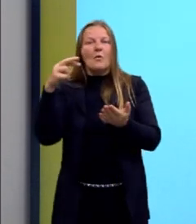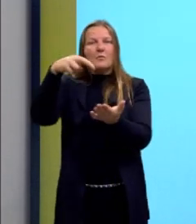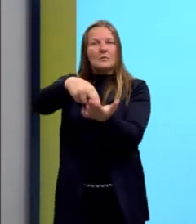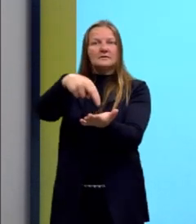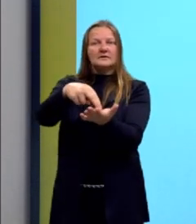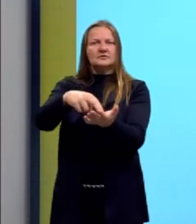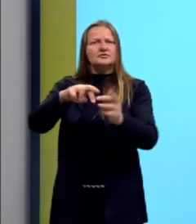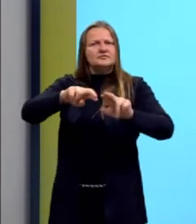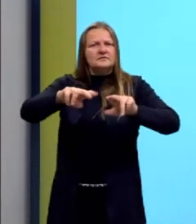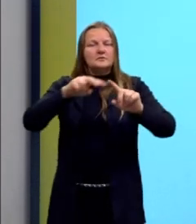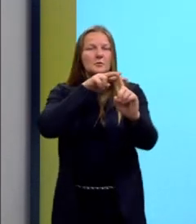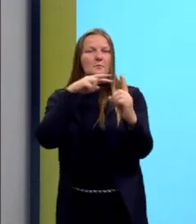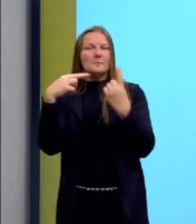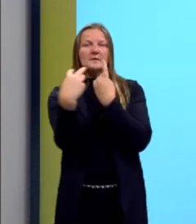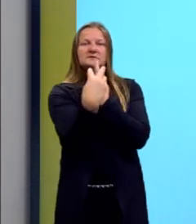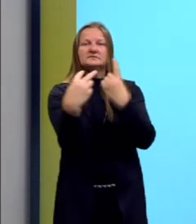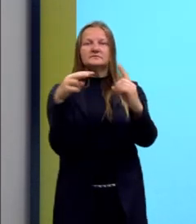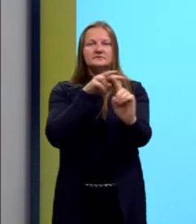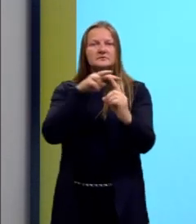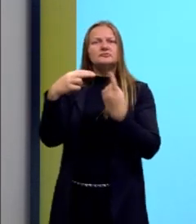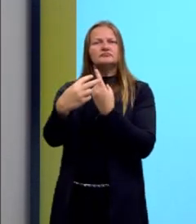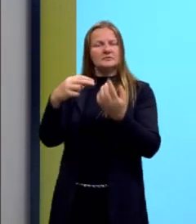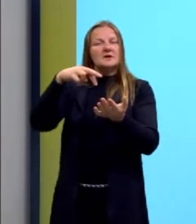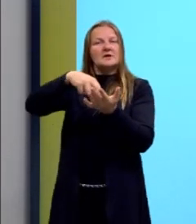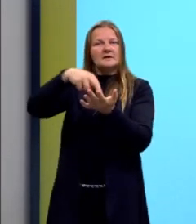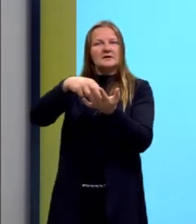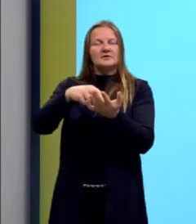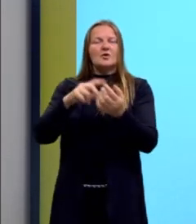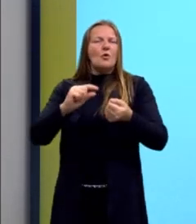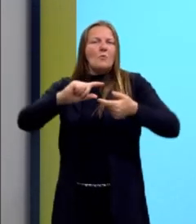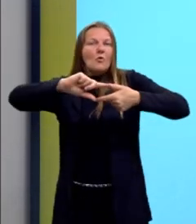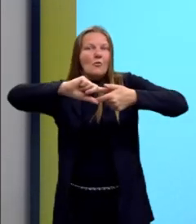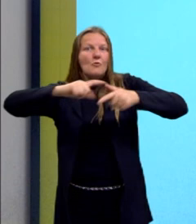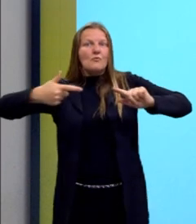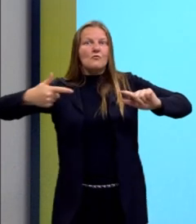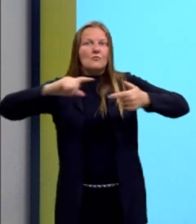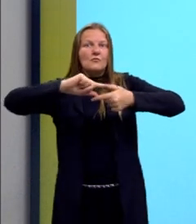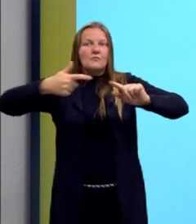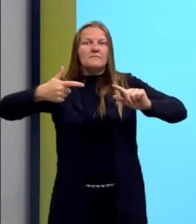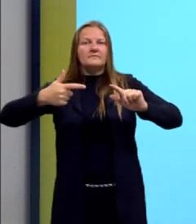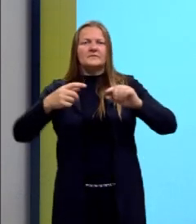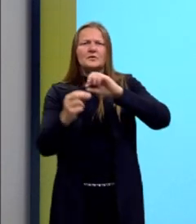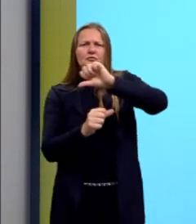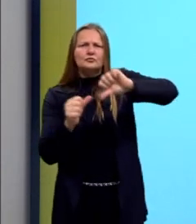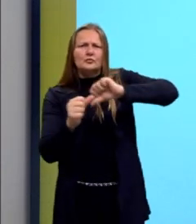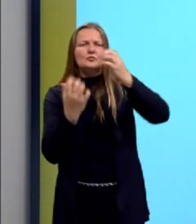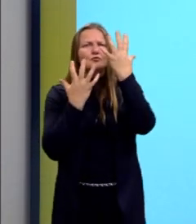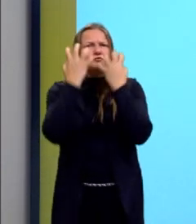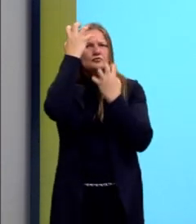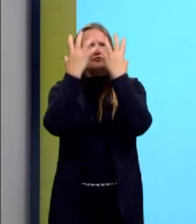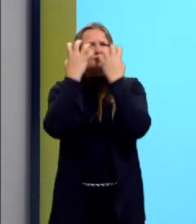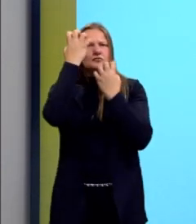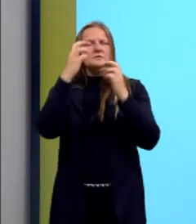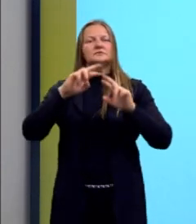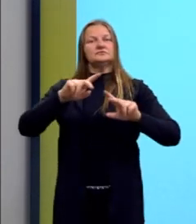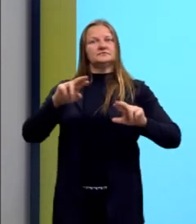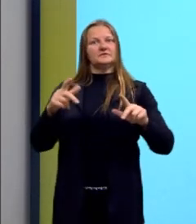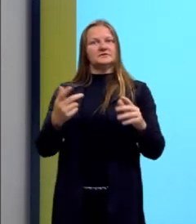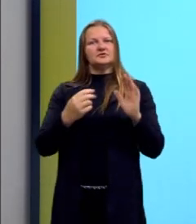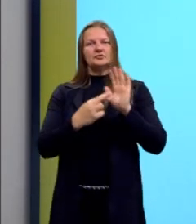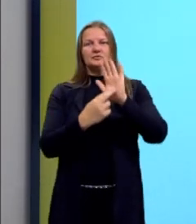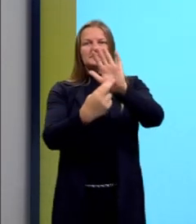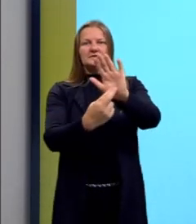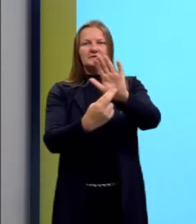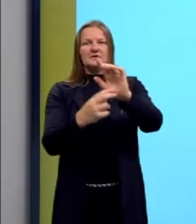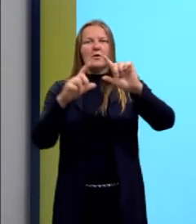diferentes perspectivas envolvendo a geometrização das formas e a ruptura com a representação. Então,